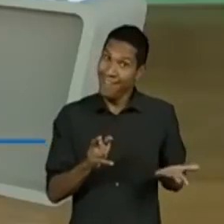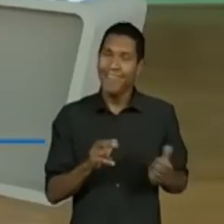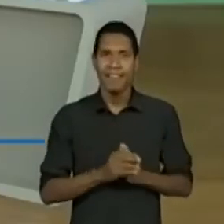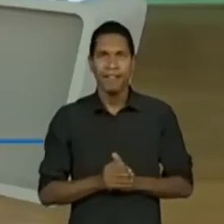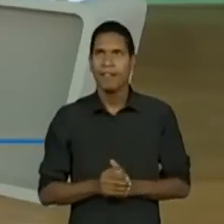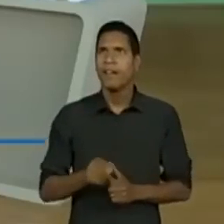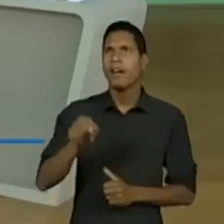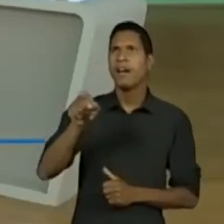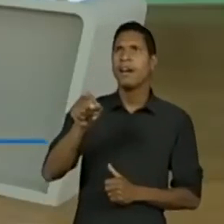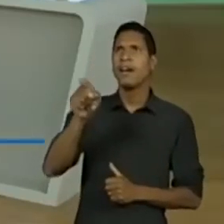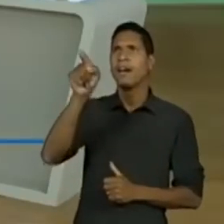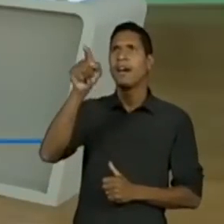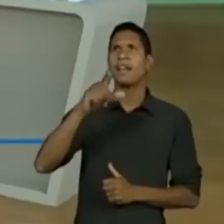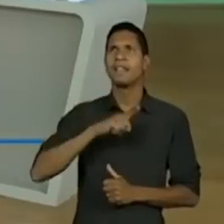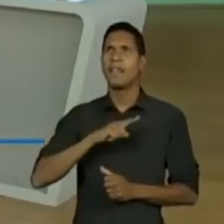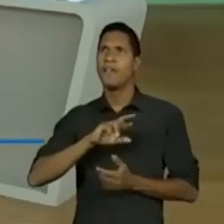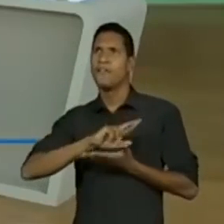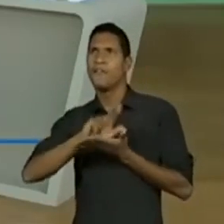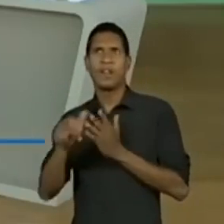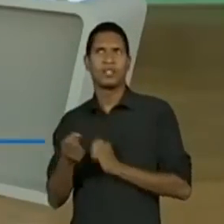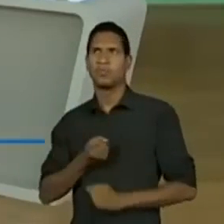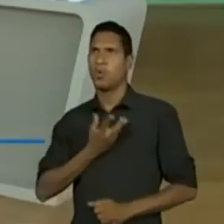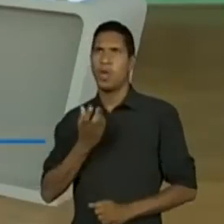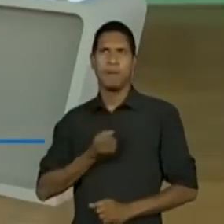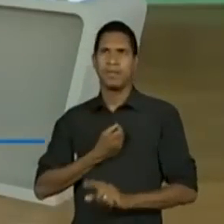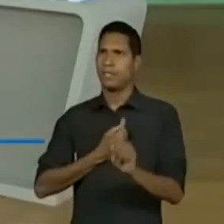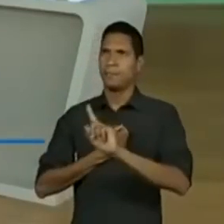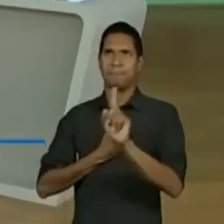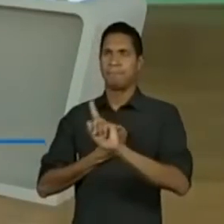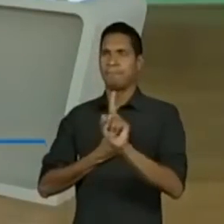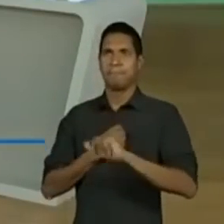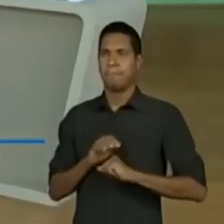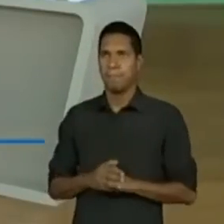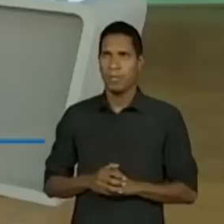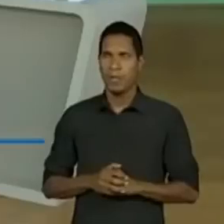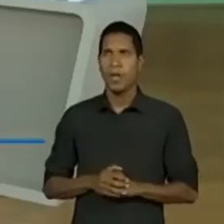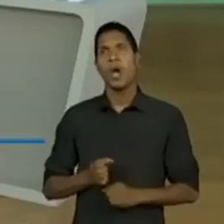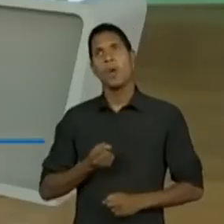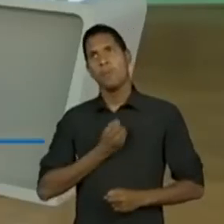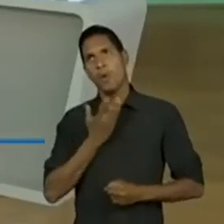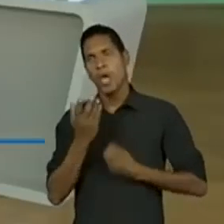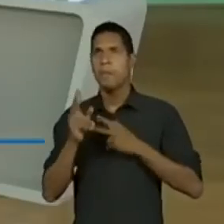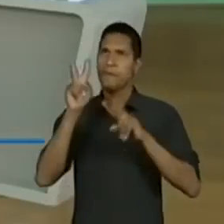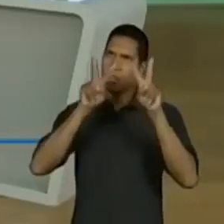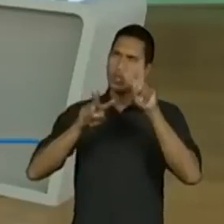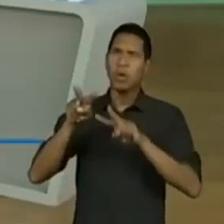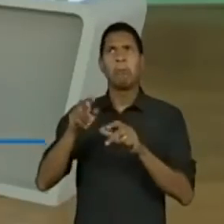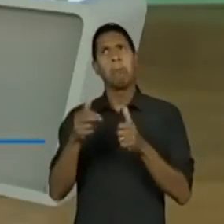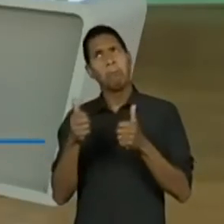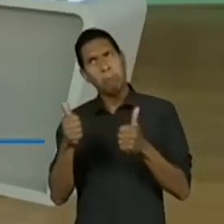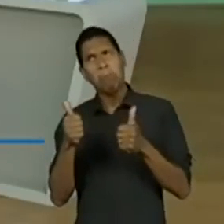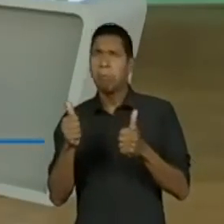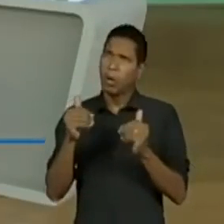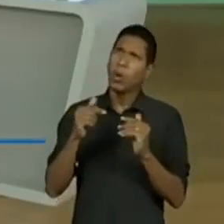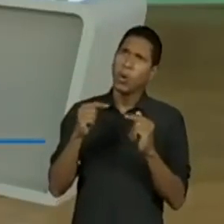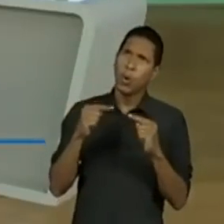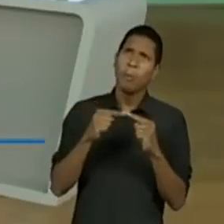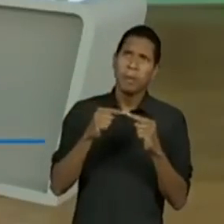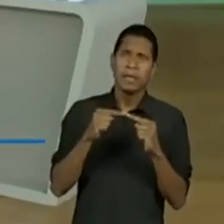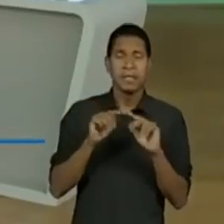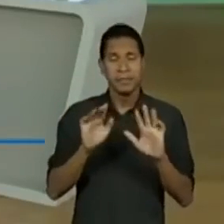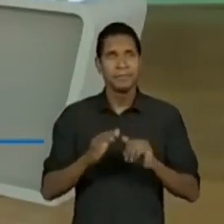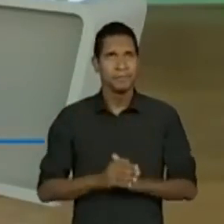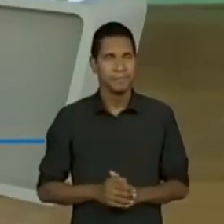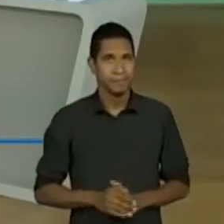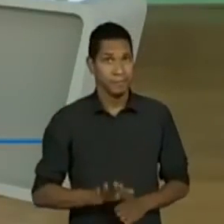que são vários poemas. Poemas visuais, faz parte sim, tá? Gente, eu vou